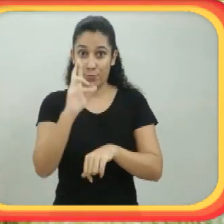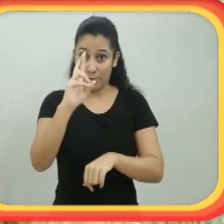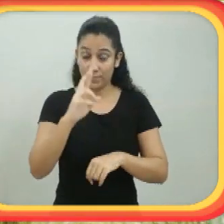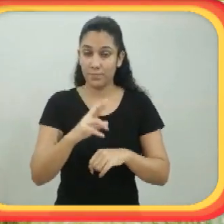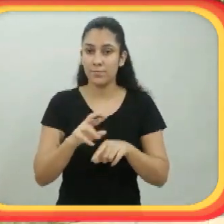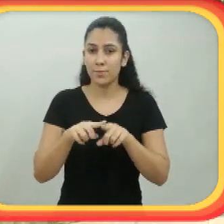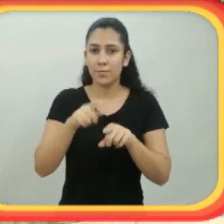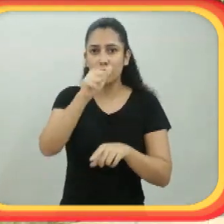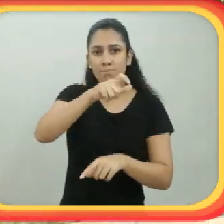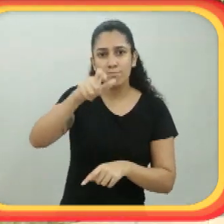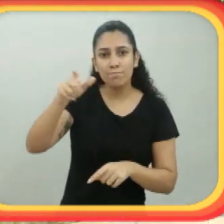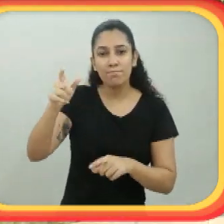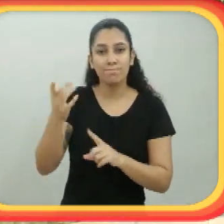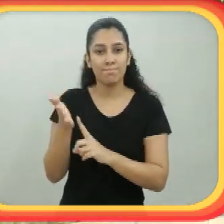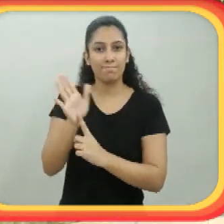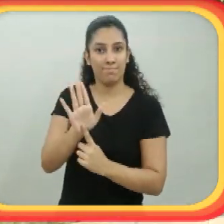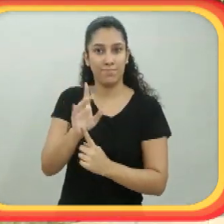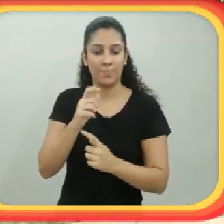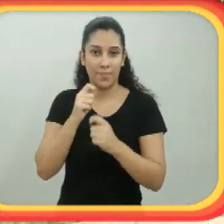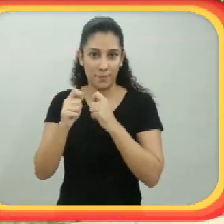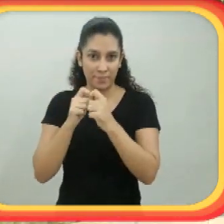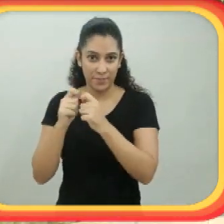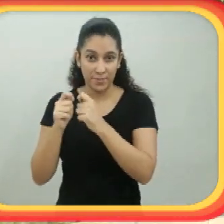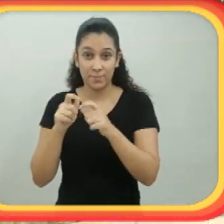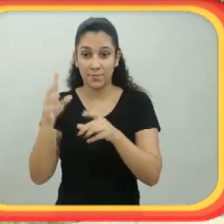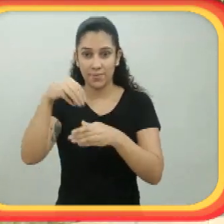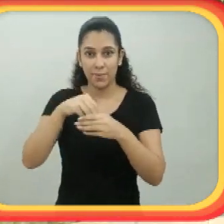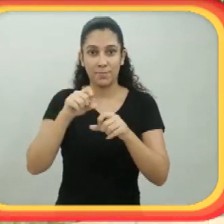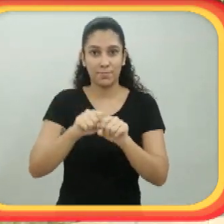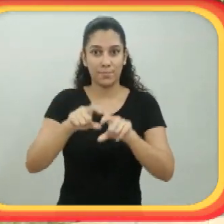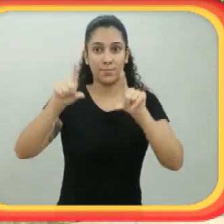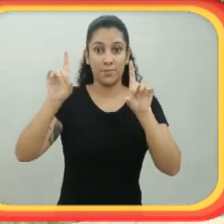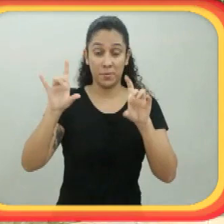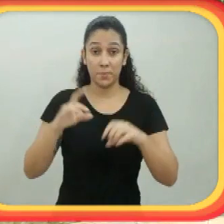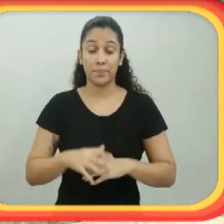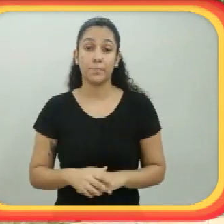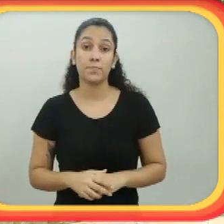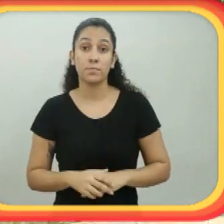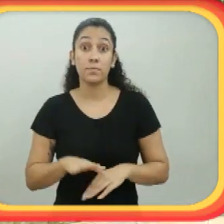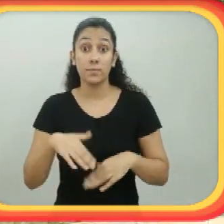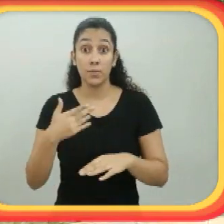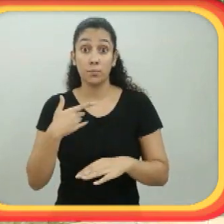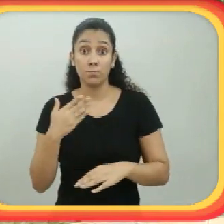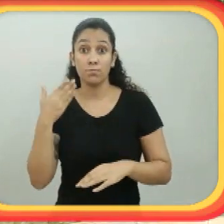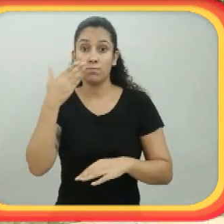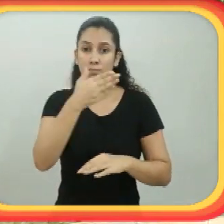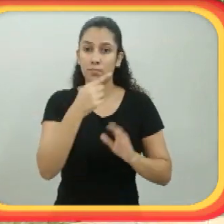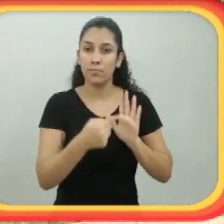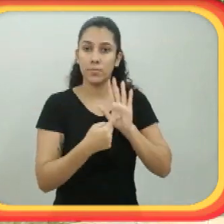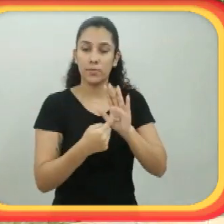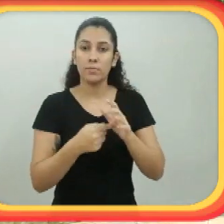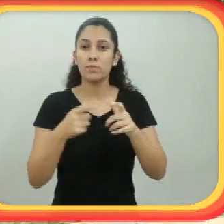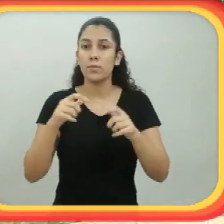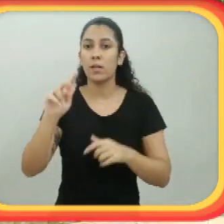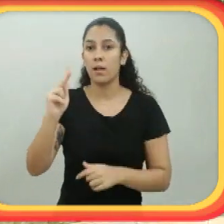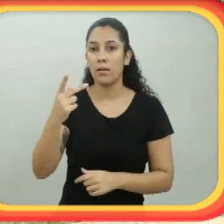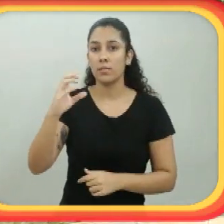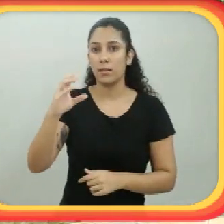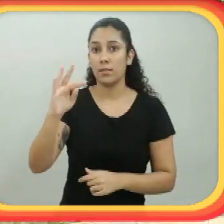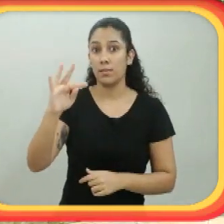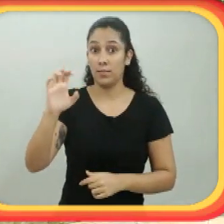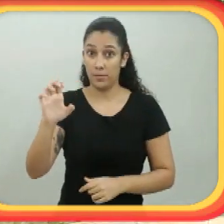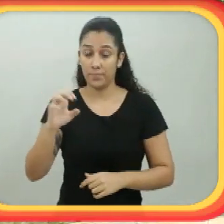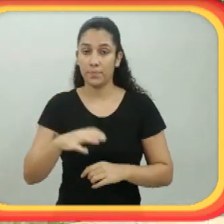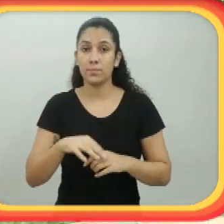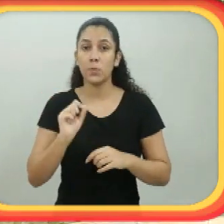doutorado. Em um dos bastidores de uma entrevista para o programa especial, eu fui apresentada ao